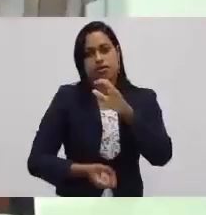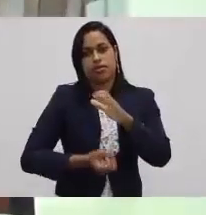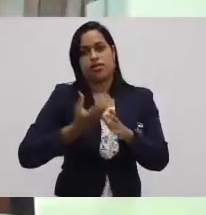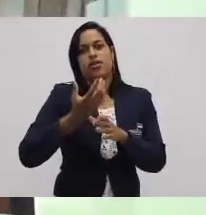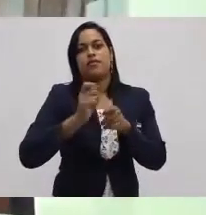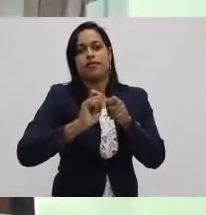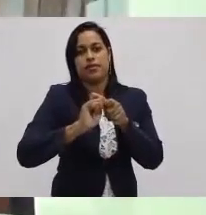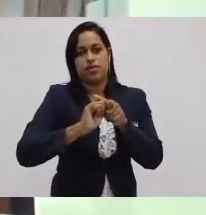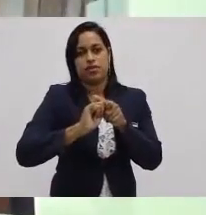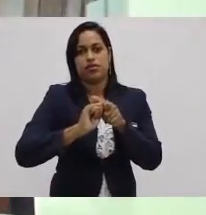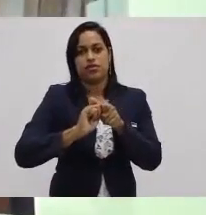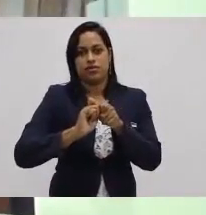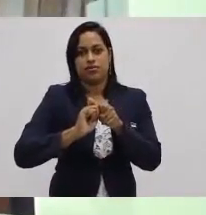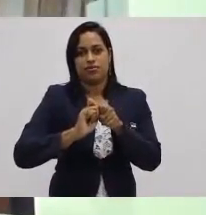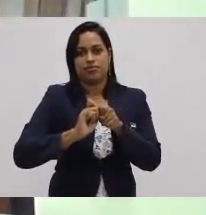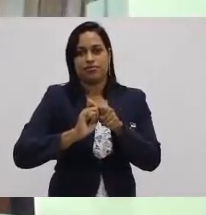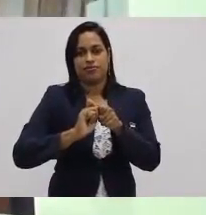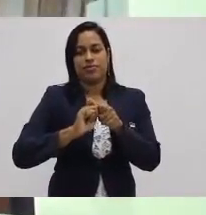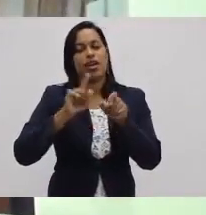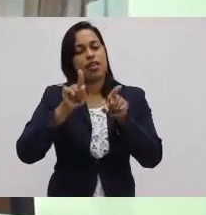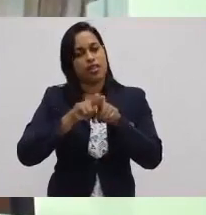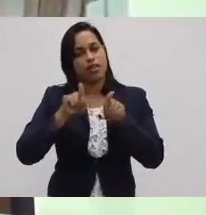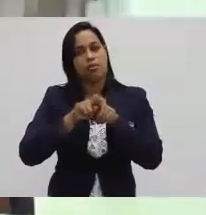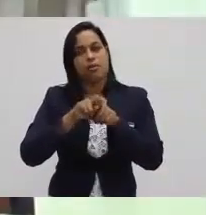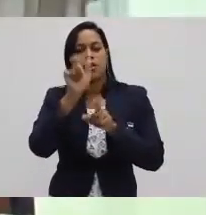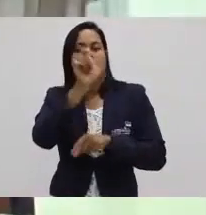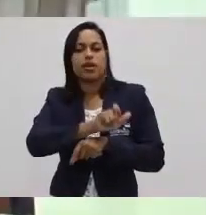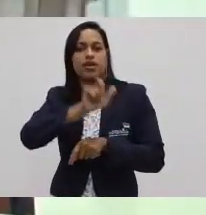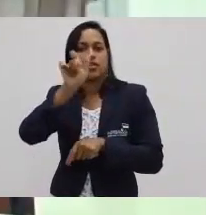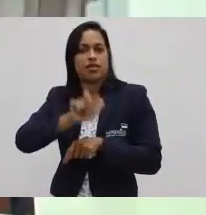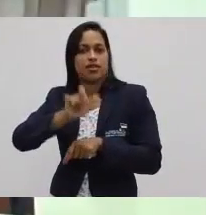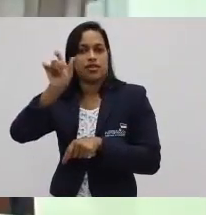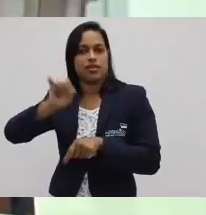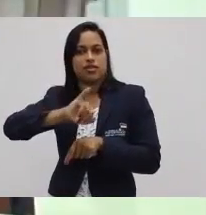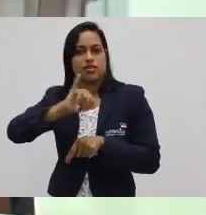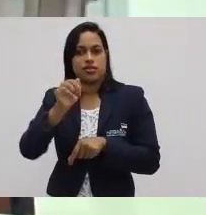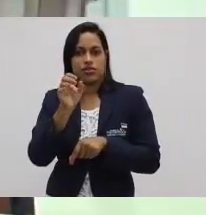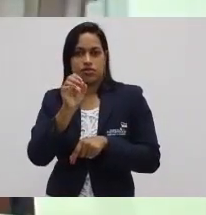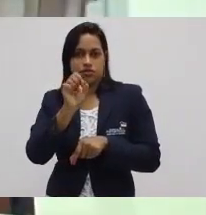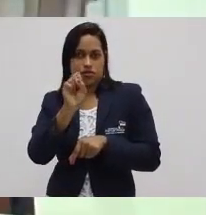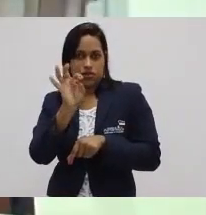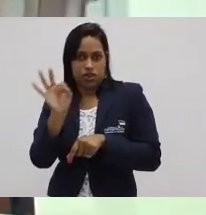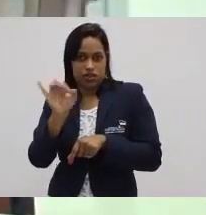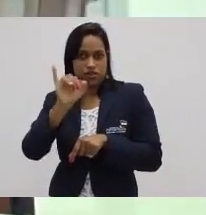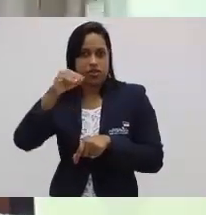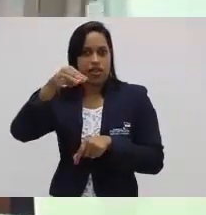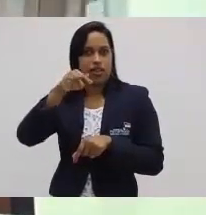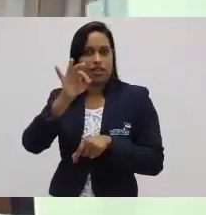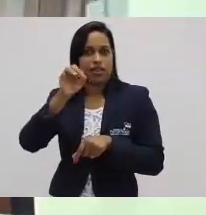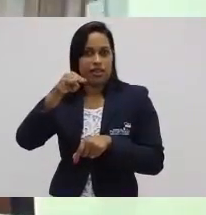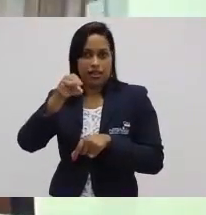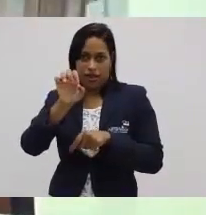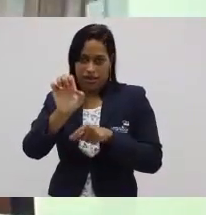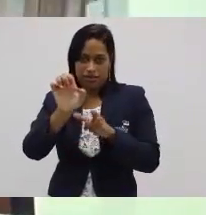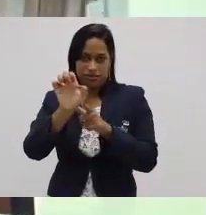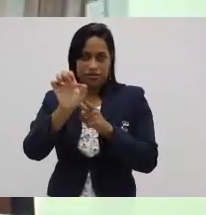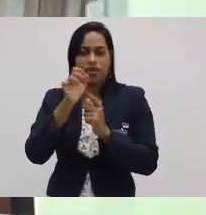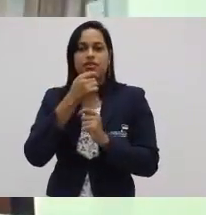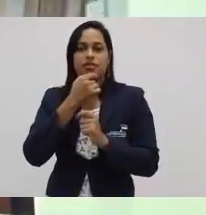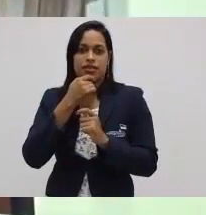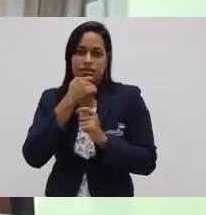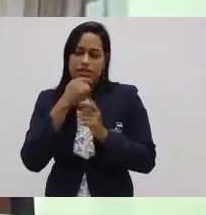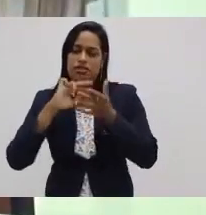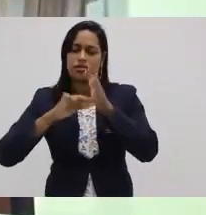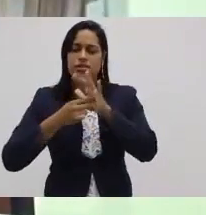próxima característica do sistema Toyota de produção, que é o Just in Time. O Just in Time é um dos pilares da produção